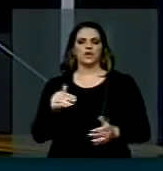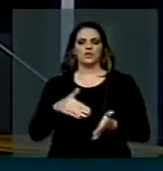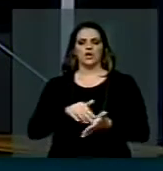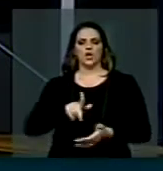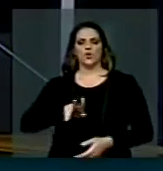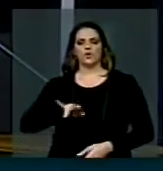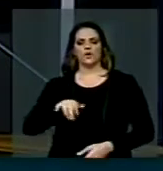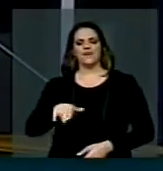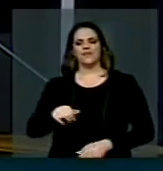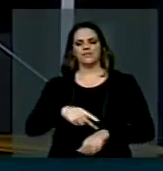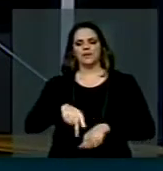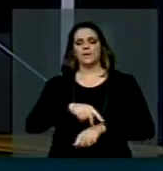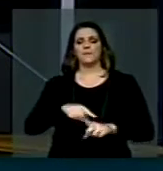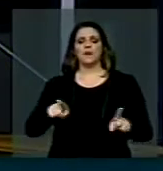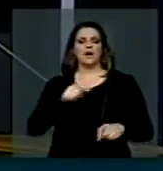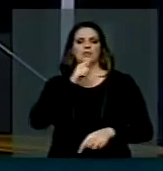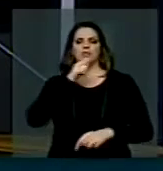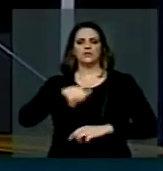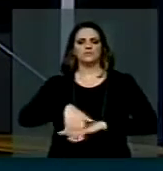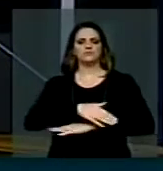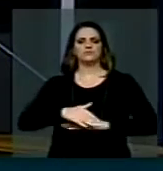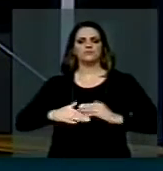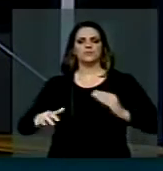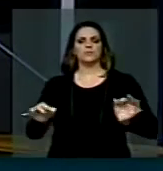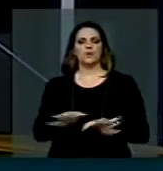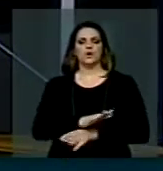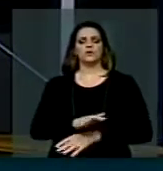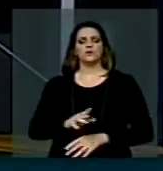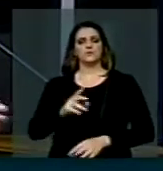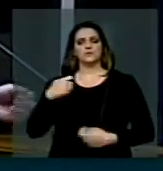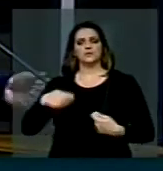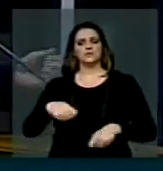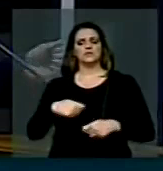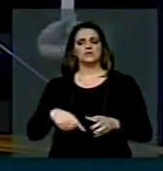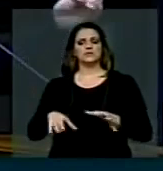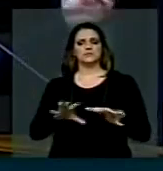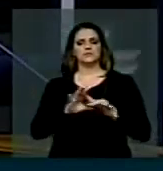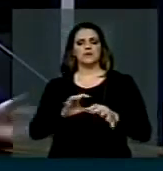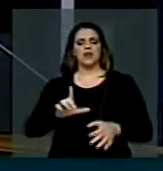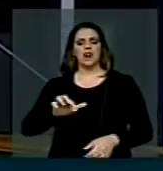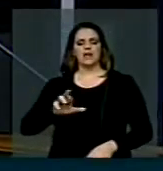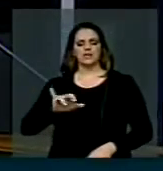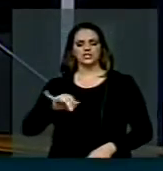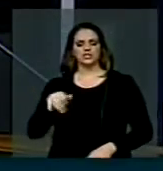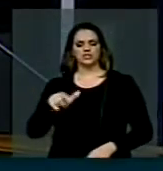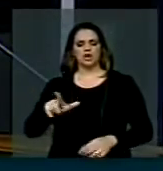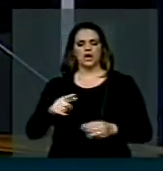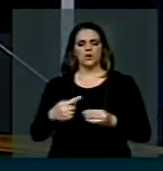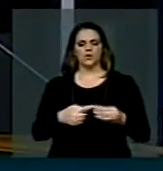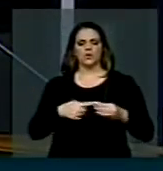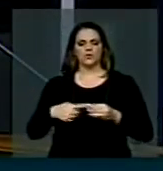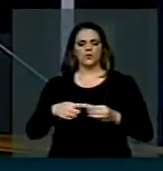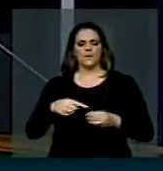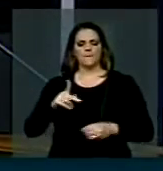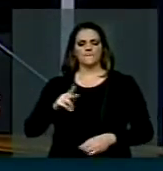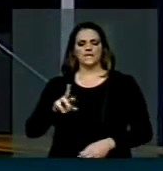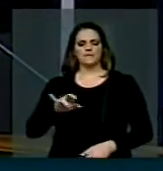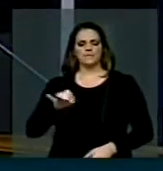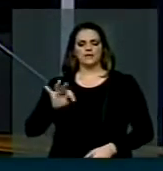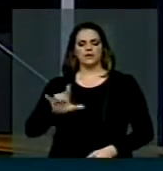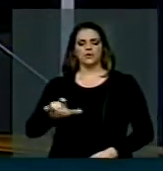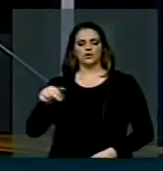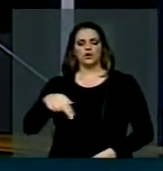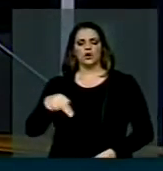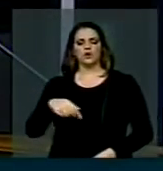a nossa rodovia ainda não está completamente asfaltada. Ainda temos que interligar com Laranjal do Jari, a região da Perimetral Norte, o BR